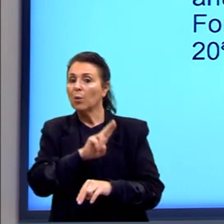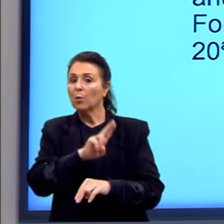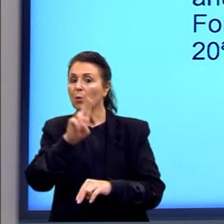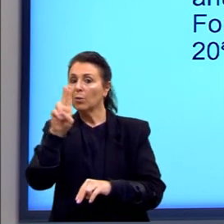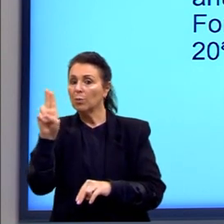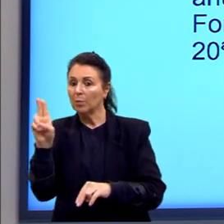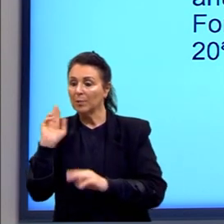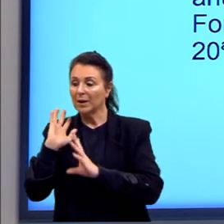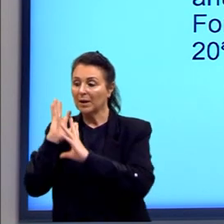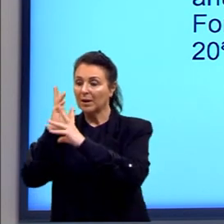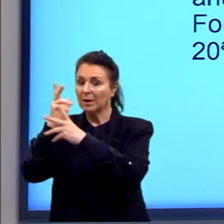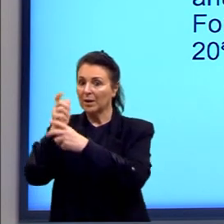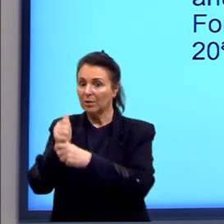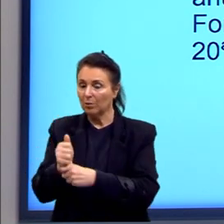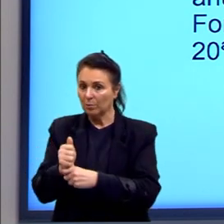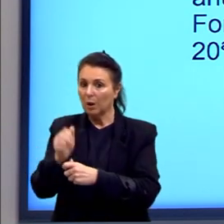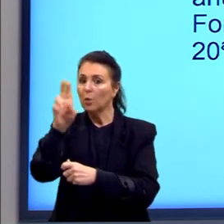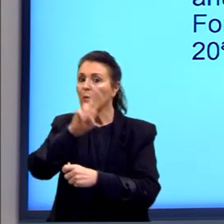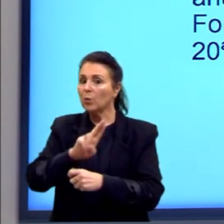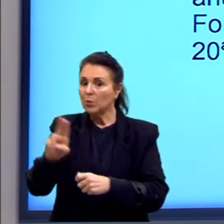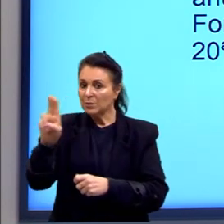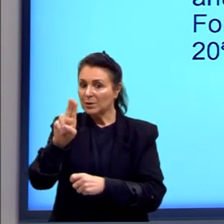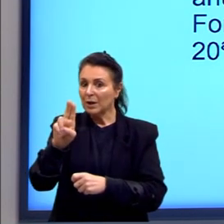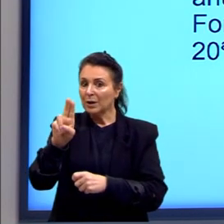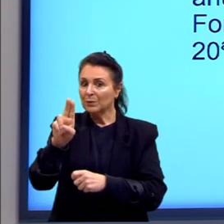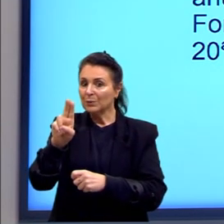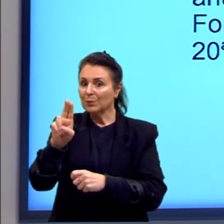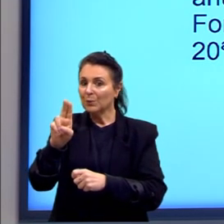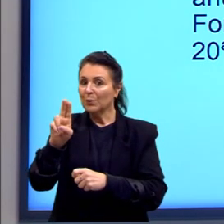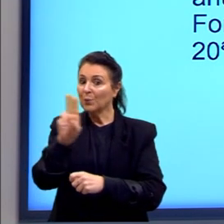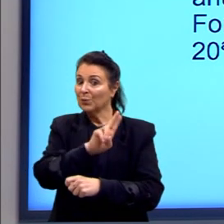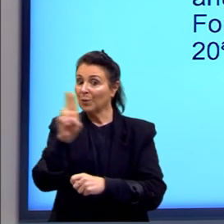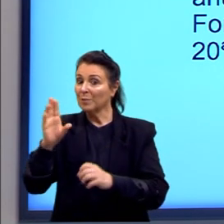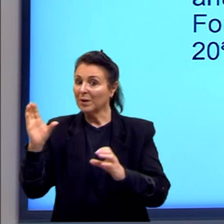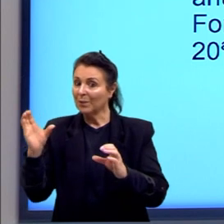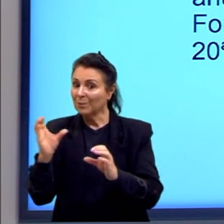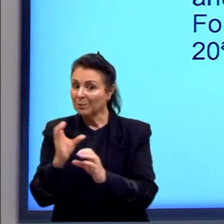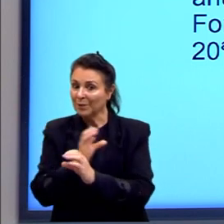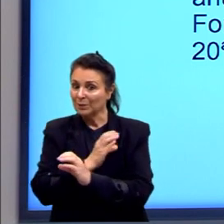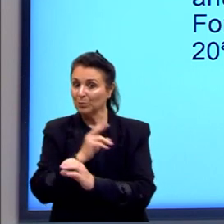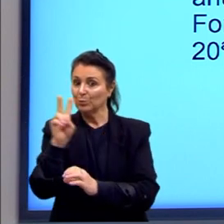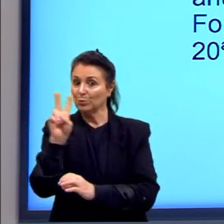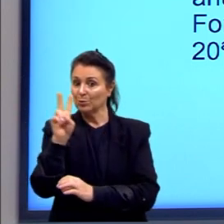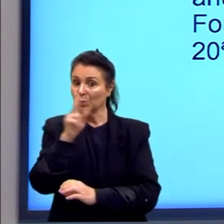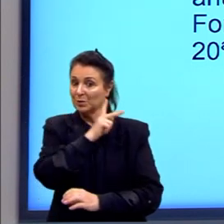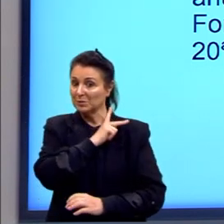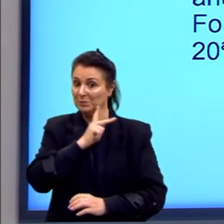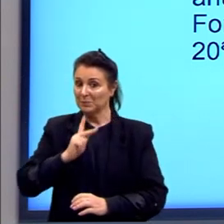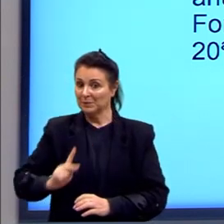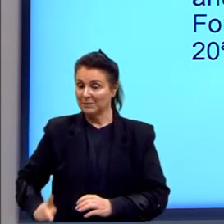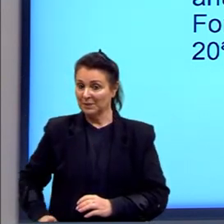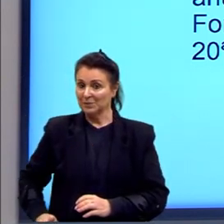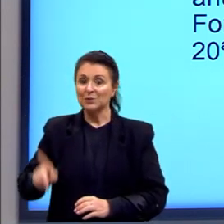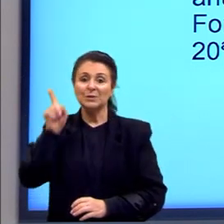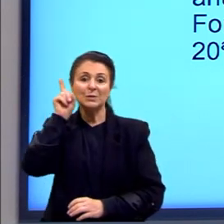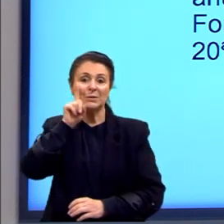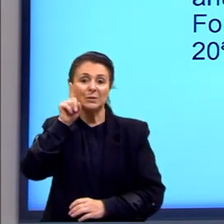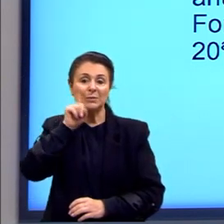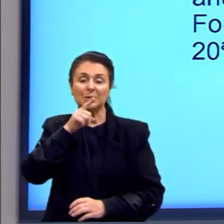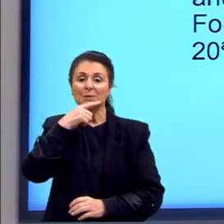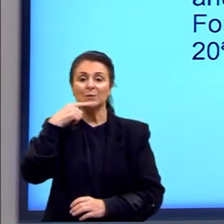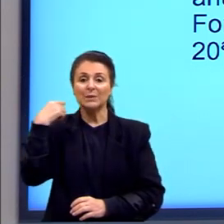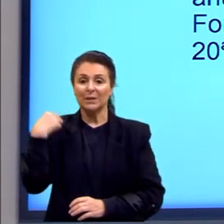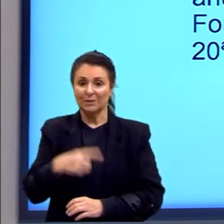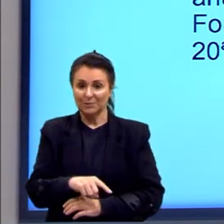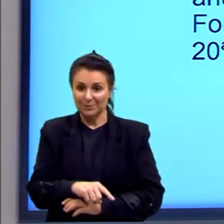aqui no uso do nome inteiro dos dois presidentes das nações. Então, aqui a gente